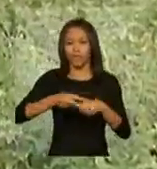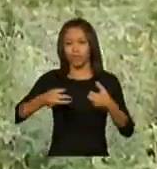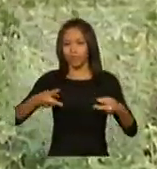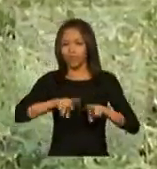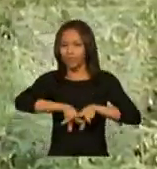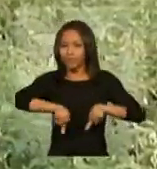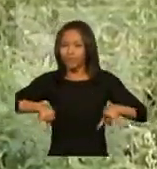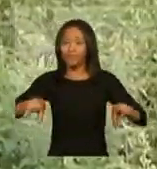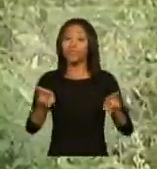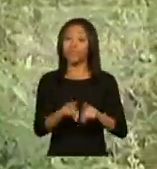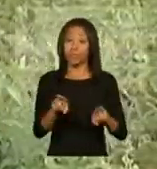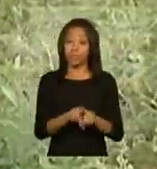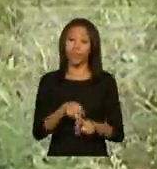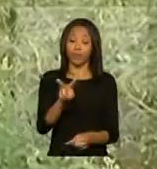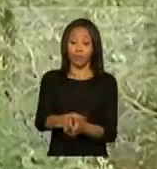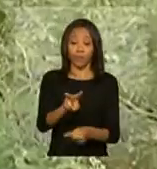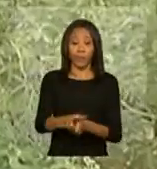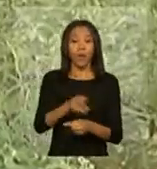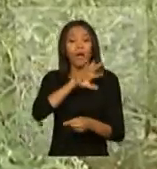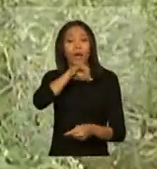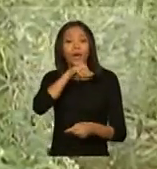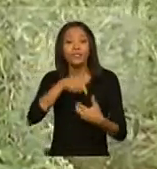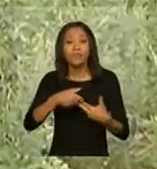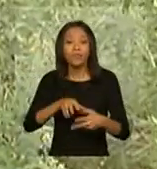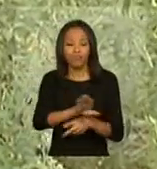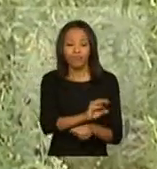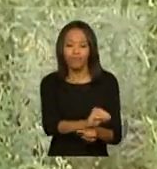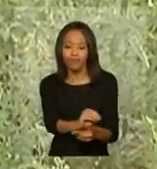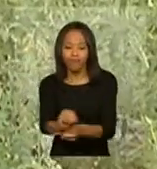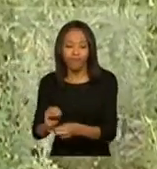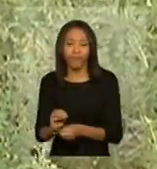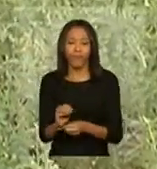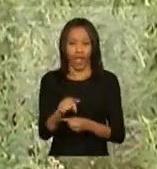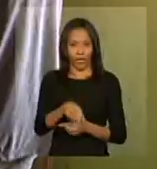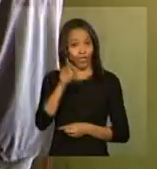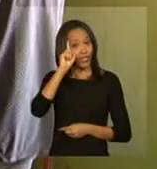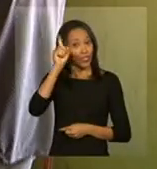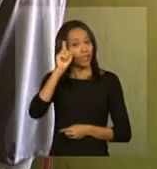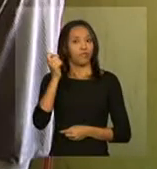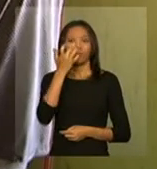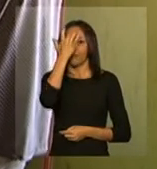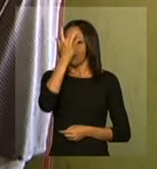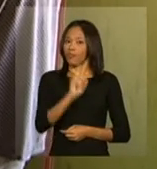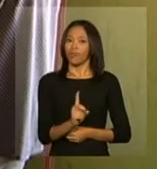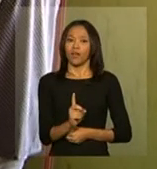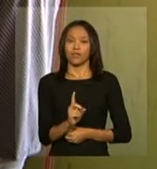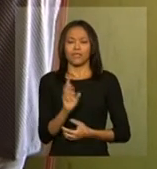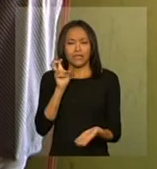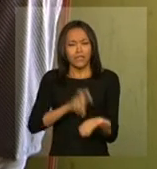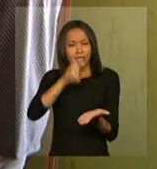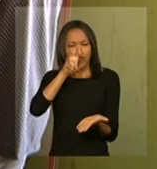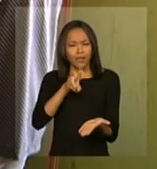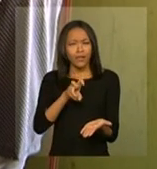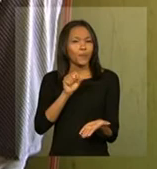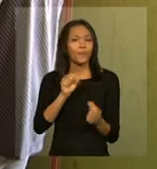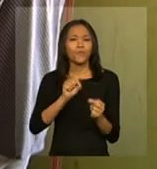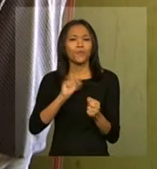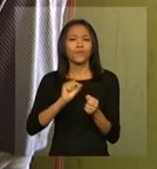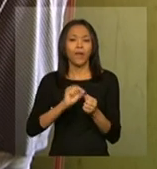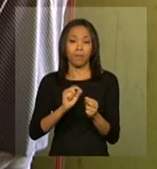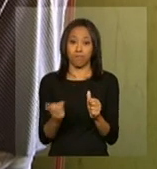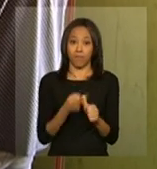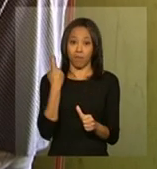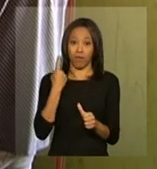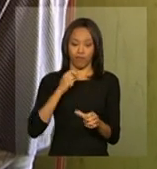ainda tem criação de animais. O dia a dia por aqui não é nada fácil. Ainda cedo, a primeira tarefa é na